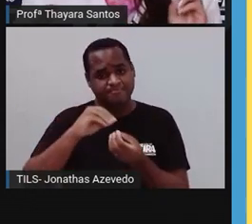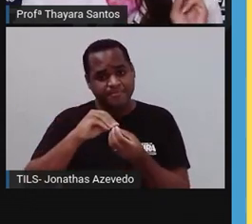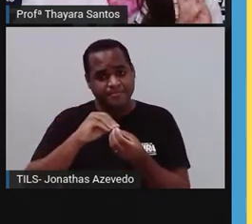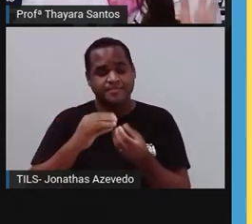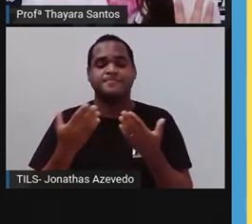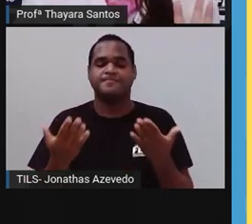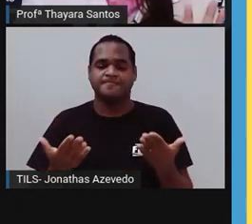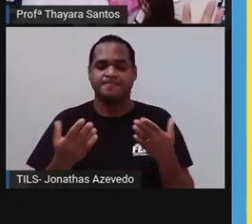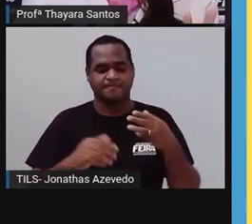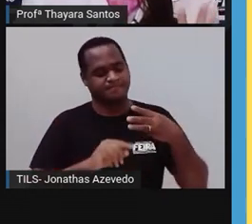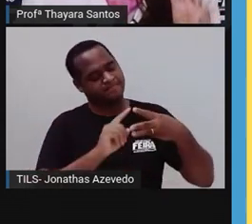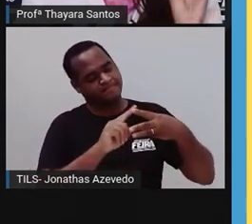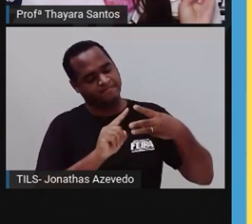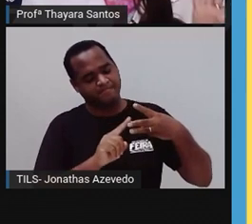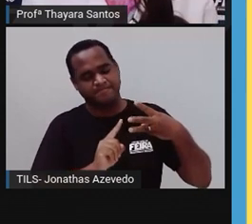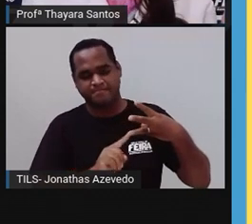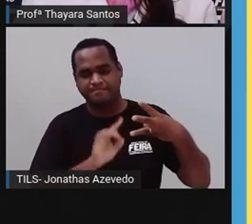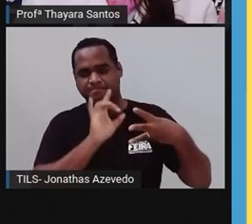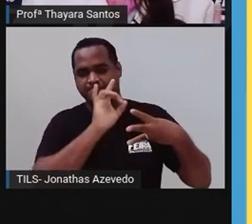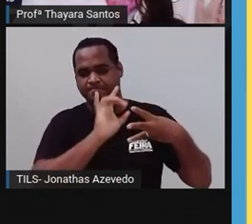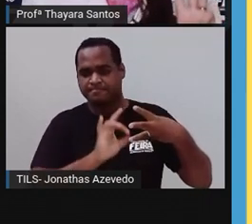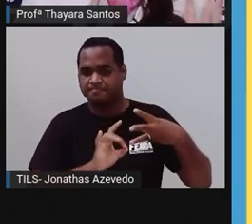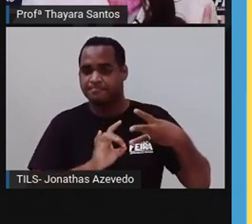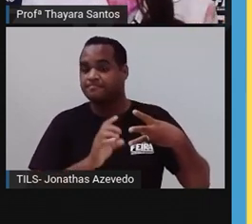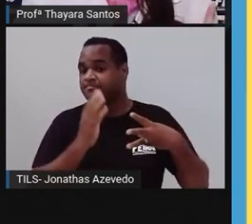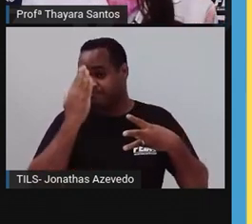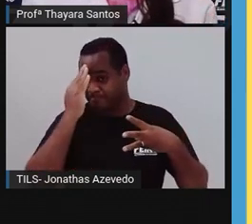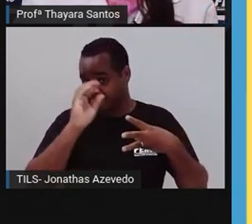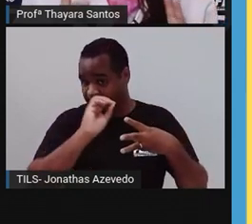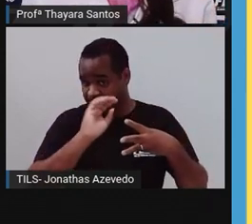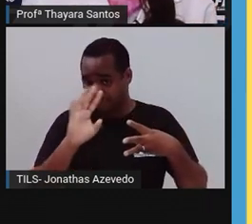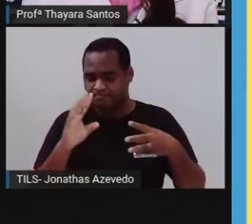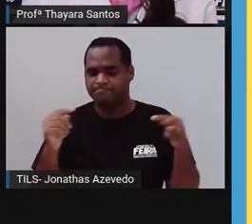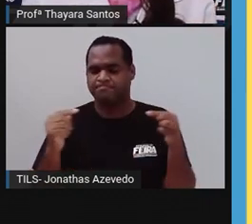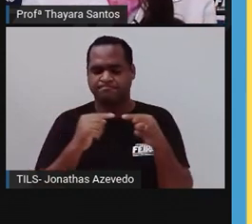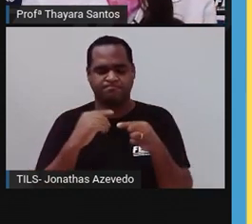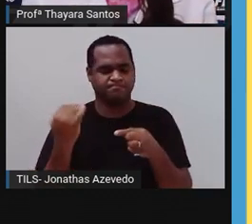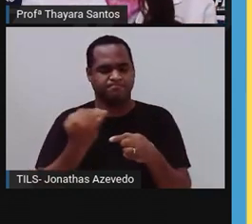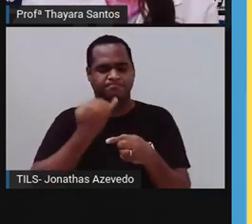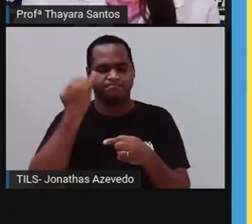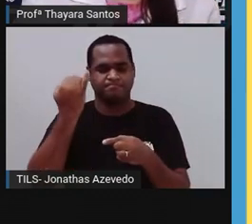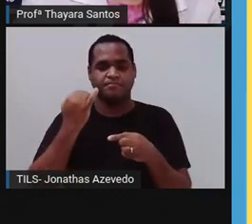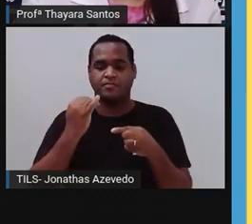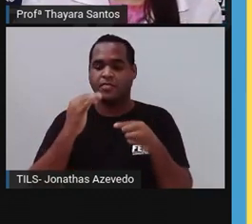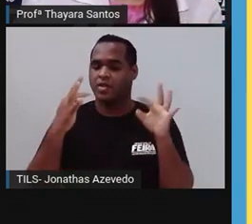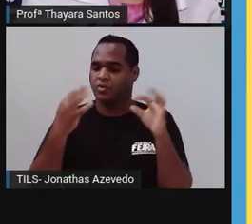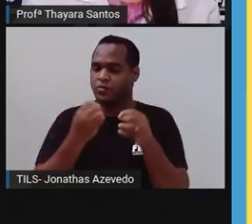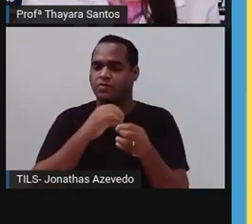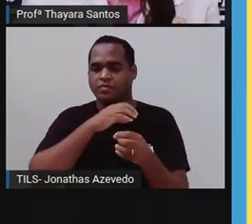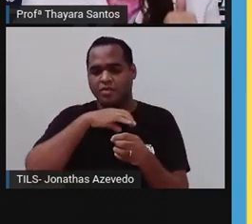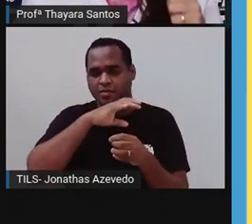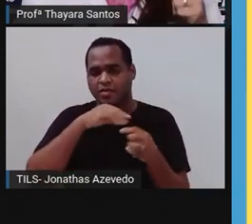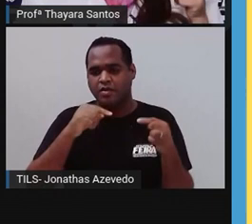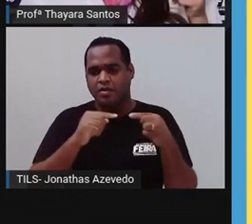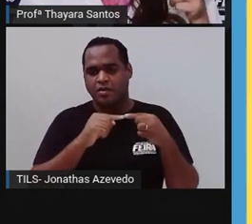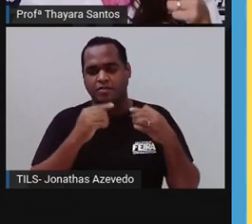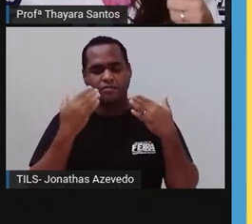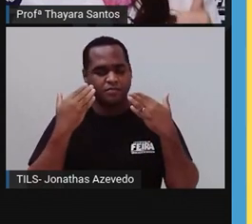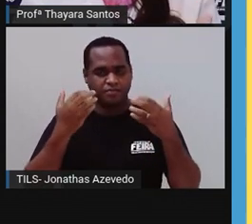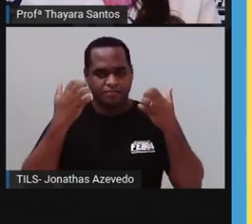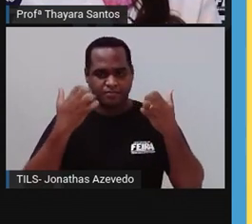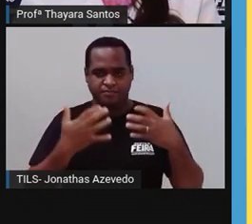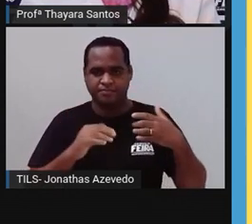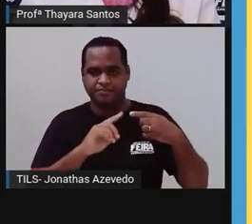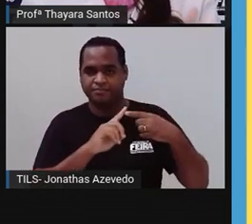Então, essas três características, elas são marcantes. Vocês não podem esquecer. Todos os animais apresentam essas três características. São